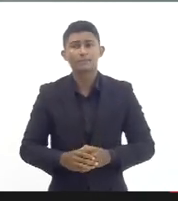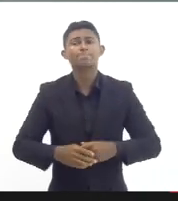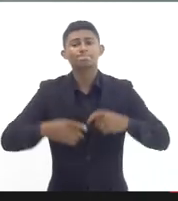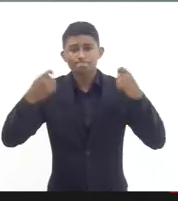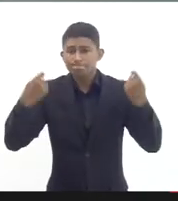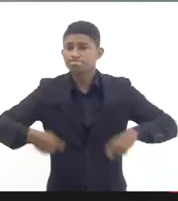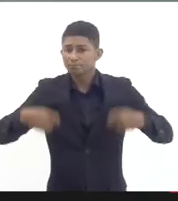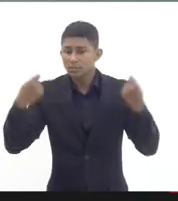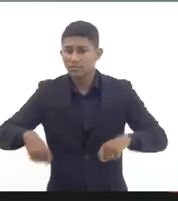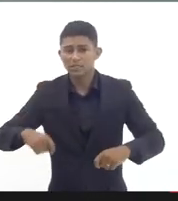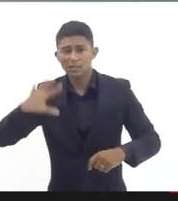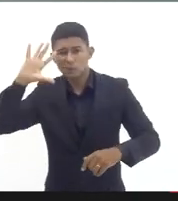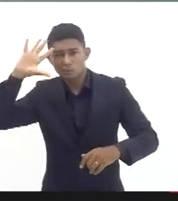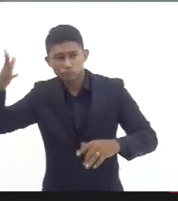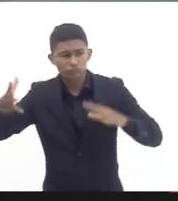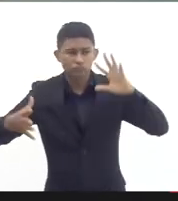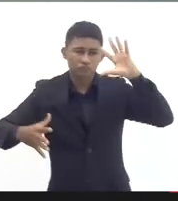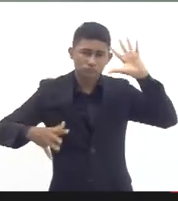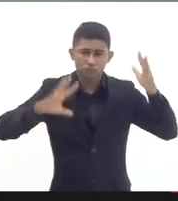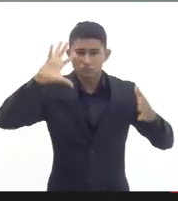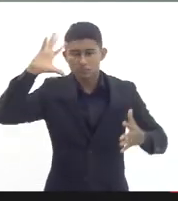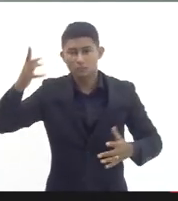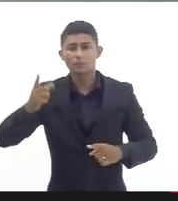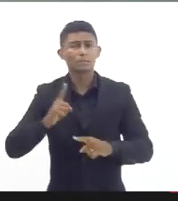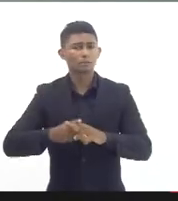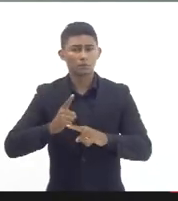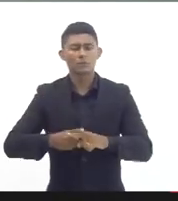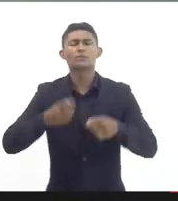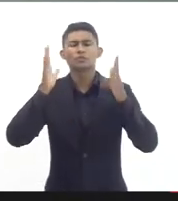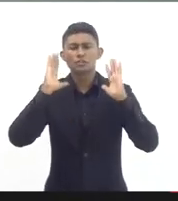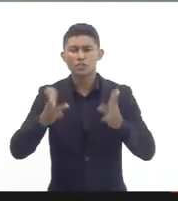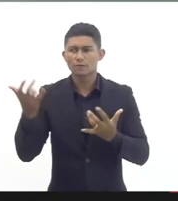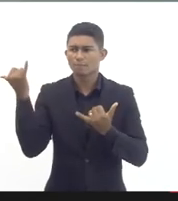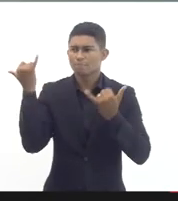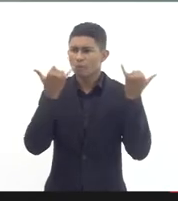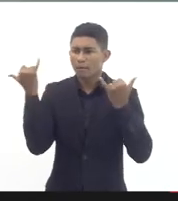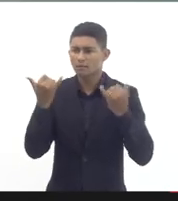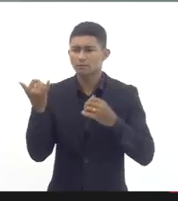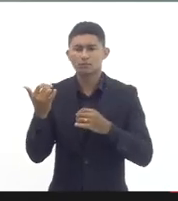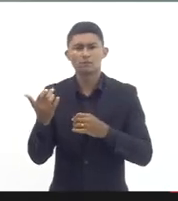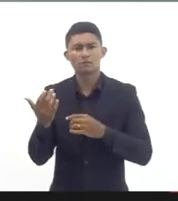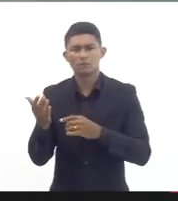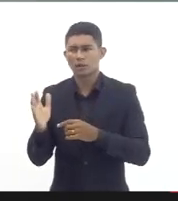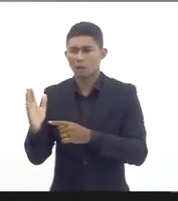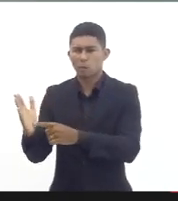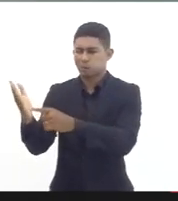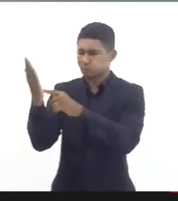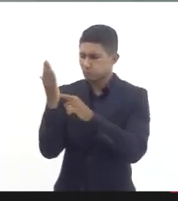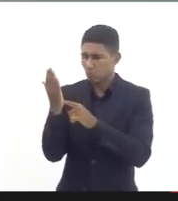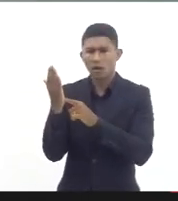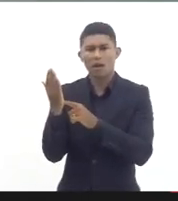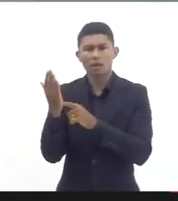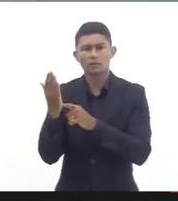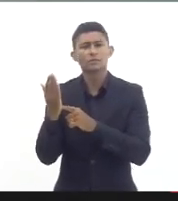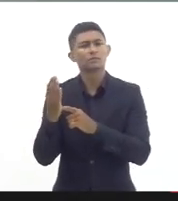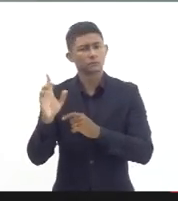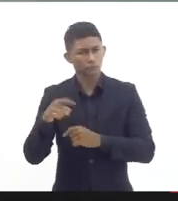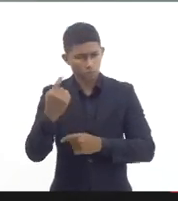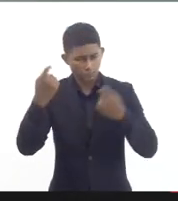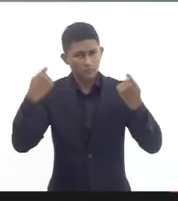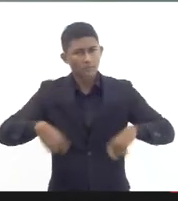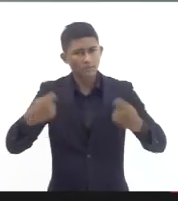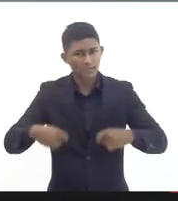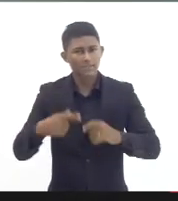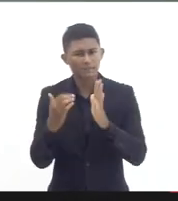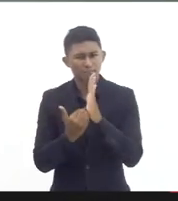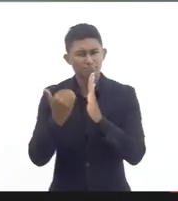desdobramentos porque me parece que os números foram apresentados são números que também me parece que a gente precisa se debruçar mais sobre eles